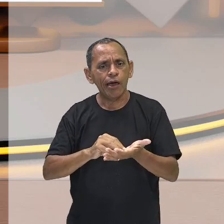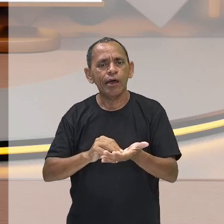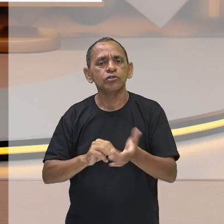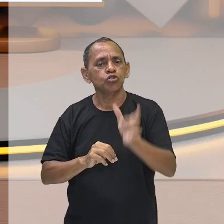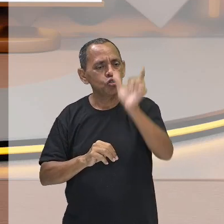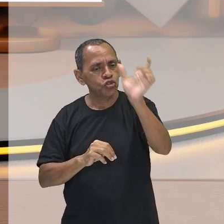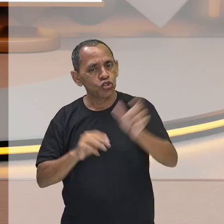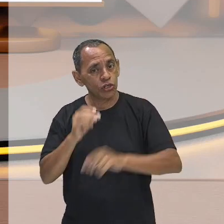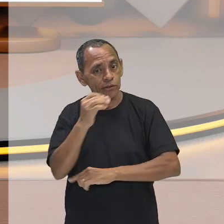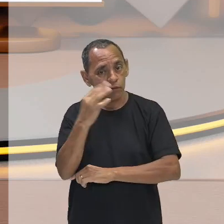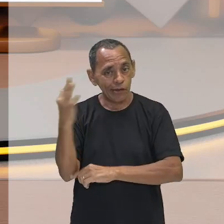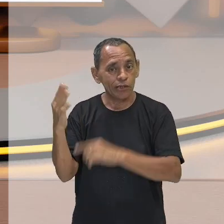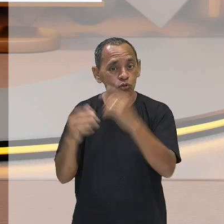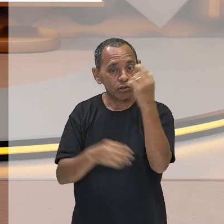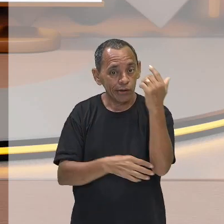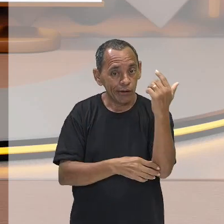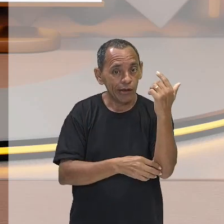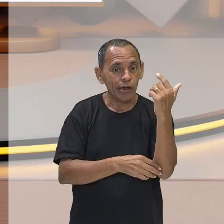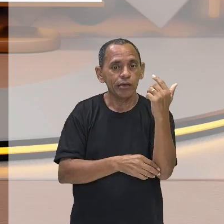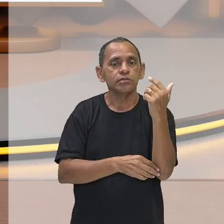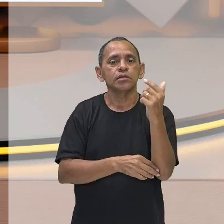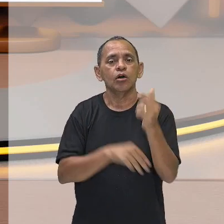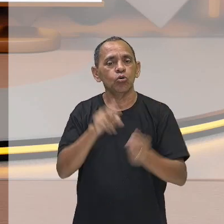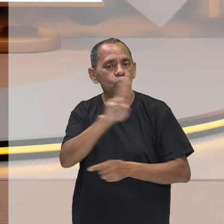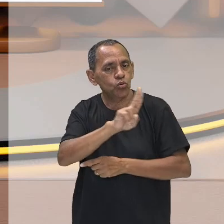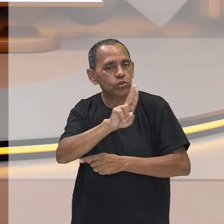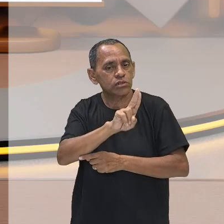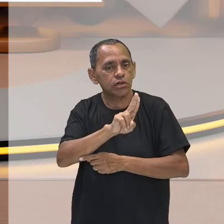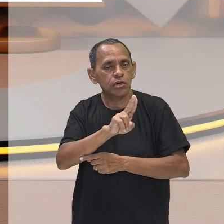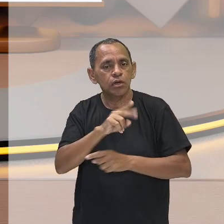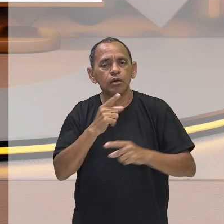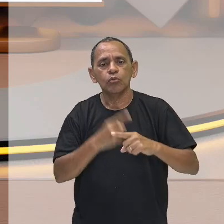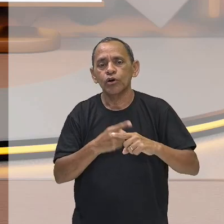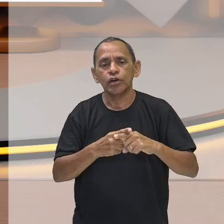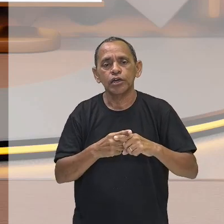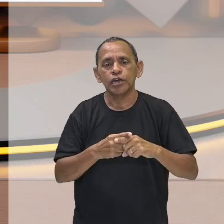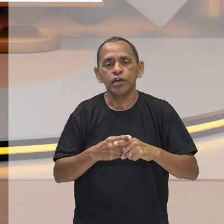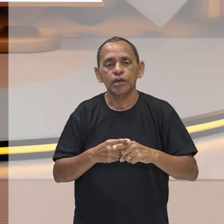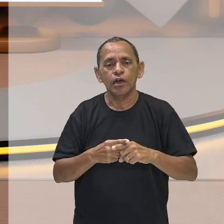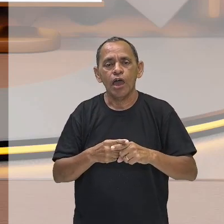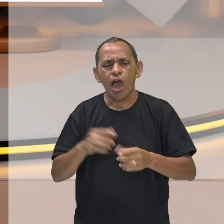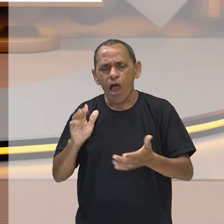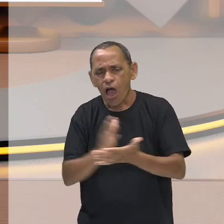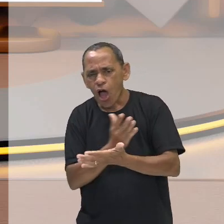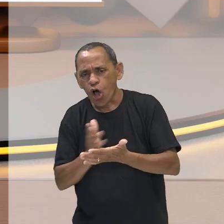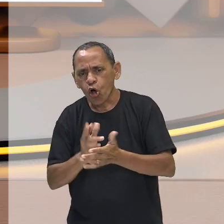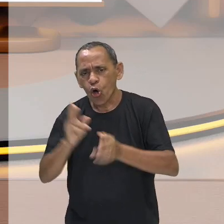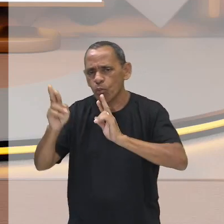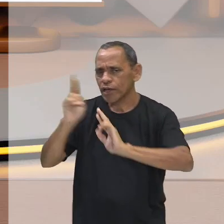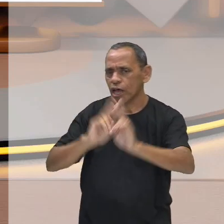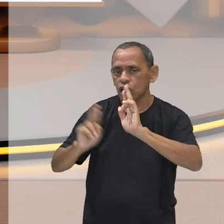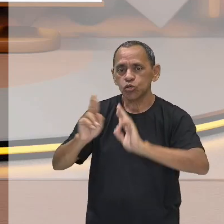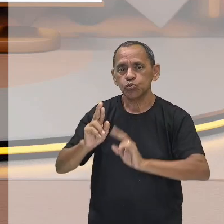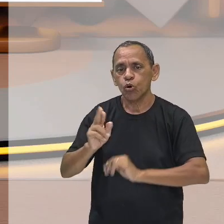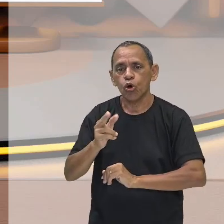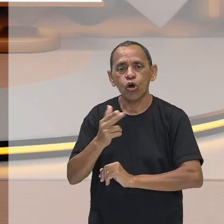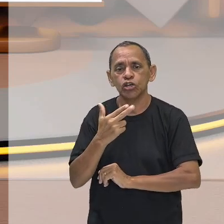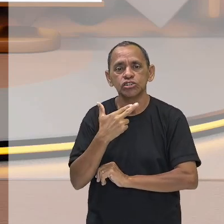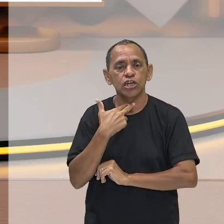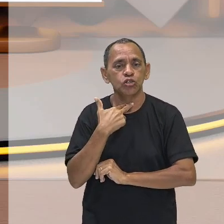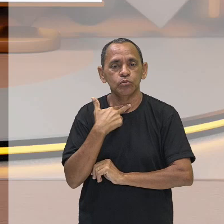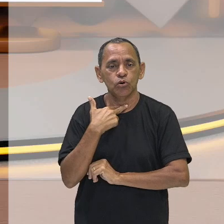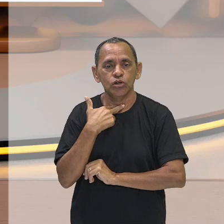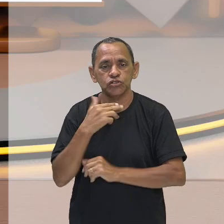da natureza utilizam. Porque não vão dar conta de responder as questões da sociedade, que são